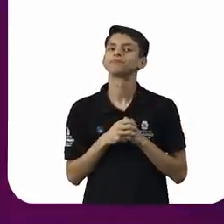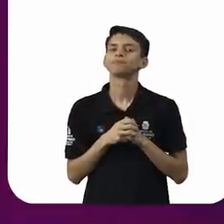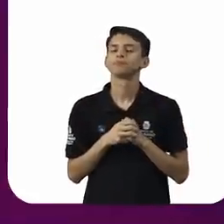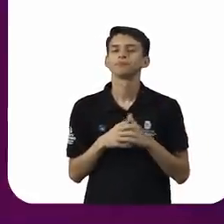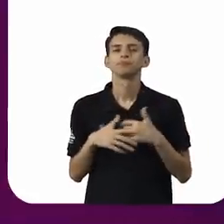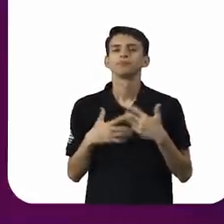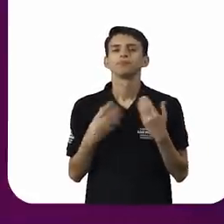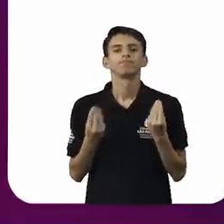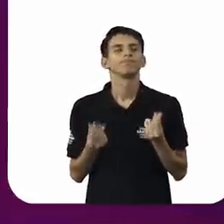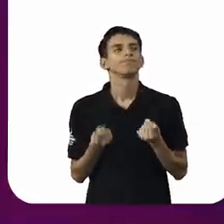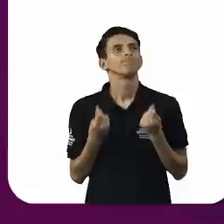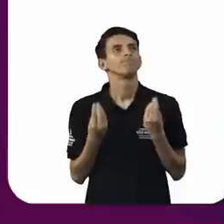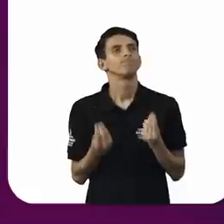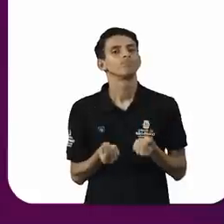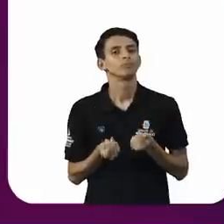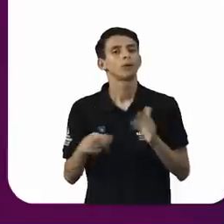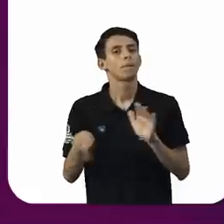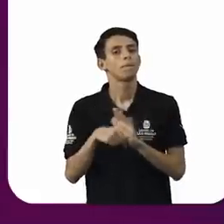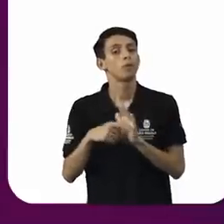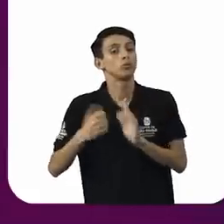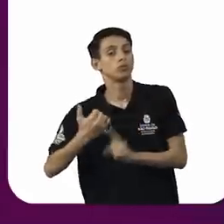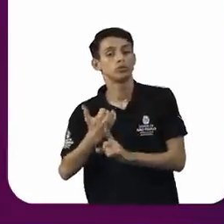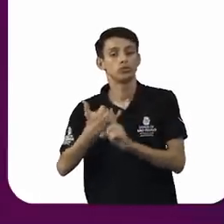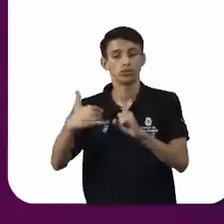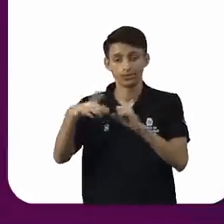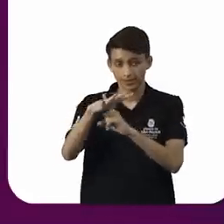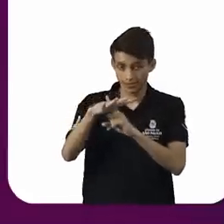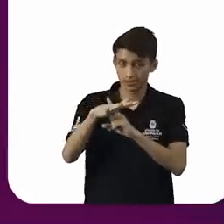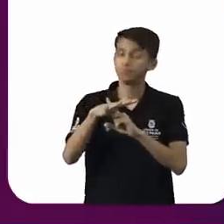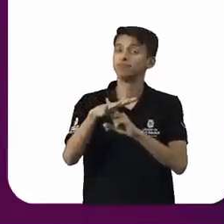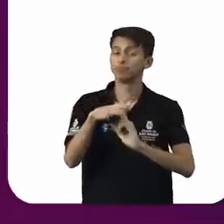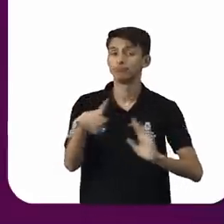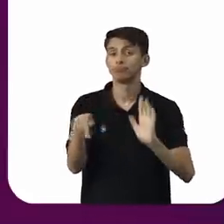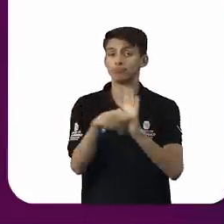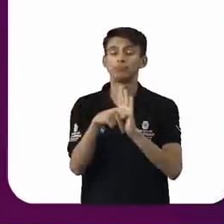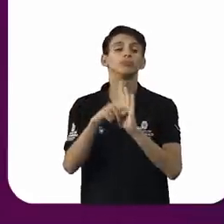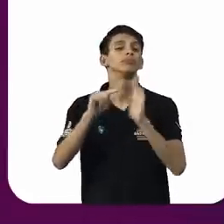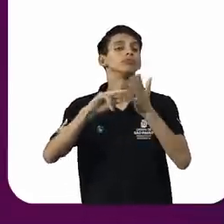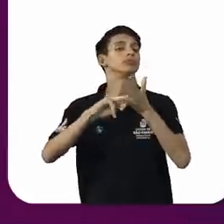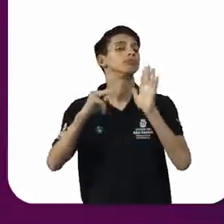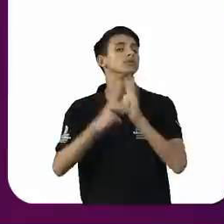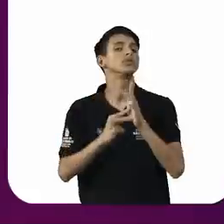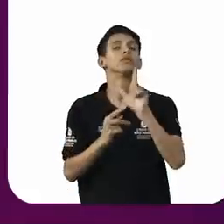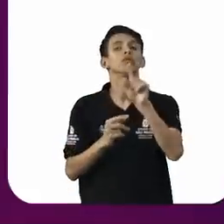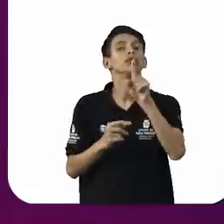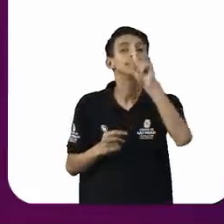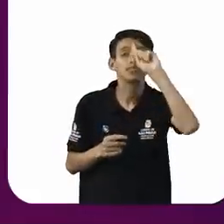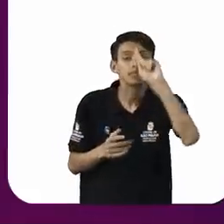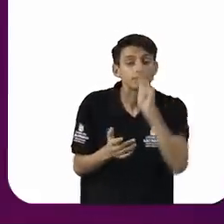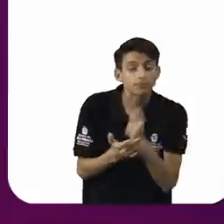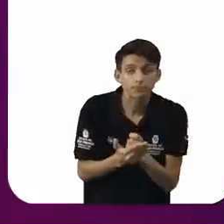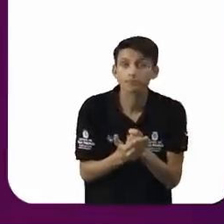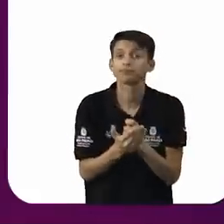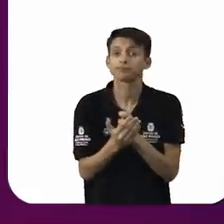ela emerge das relações sociais. A sociologia vai dizer que justamente é isso. Quer dizer, você decide